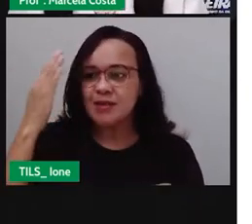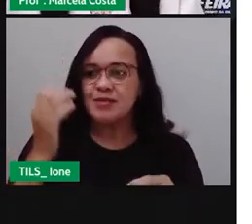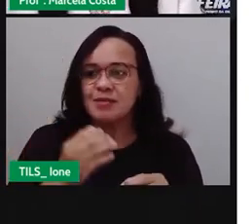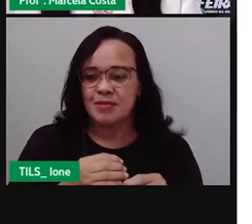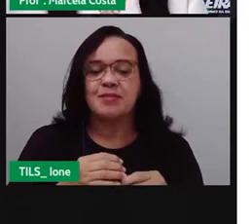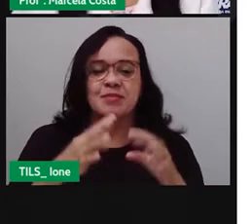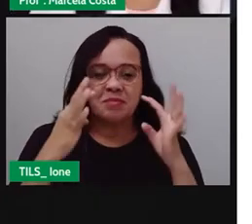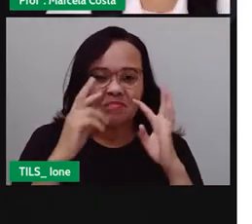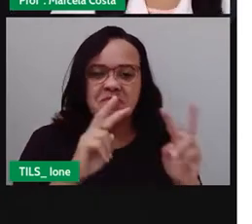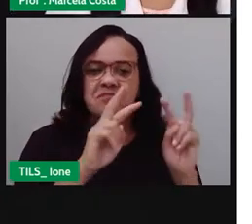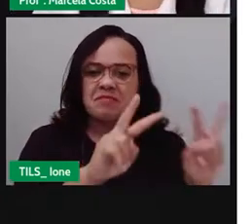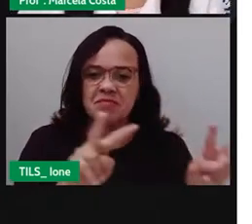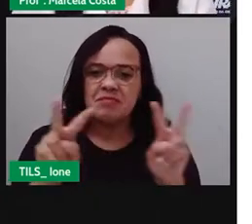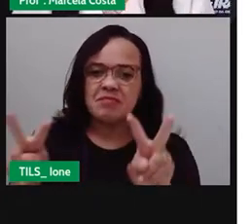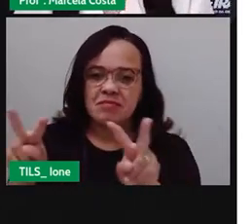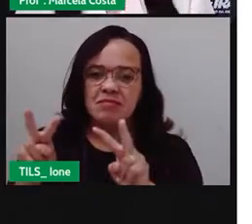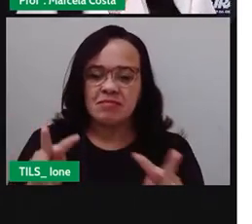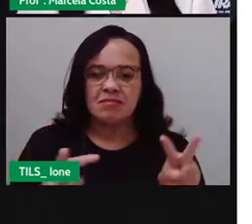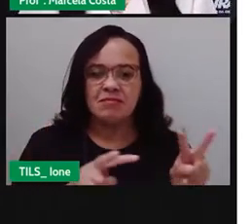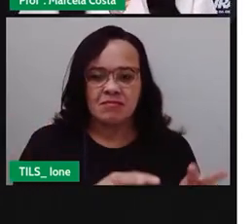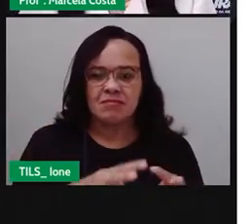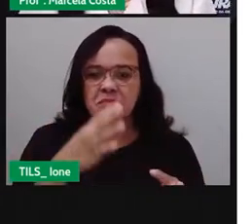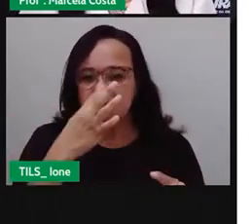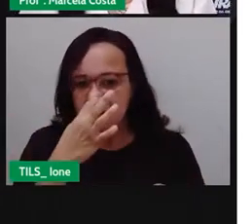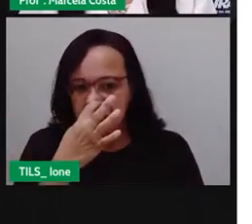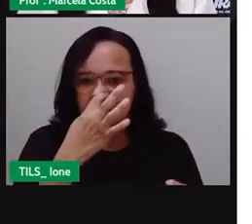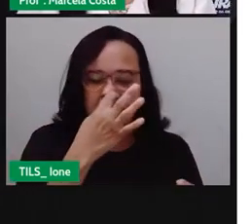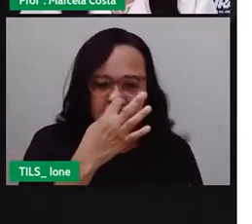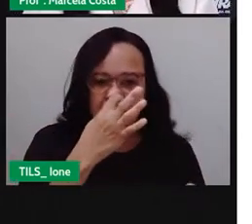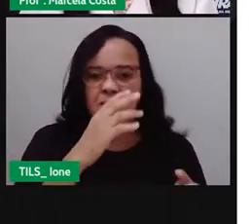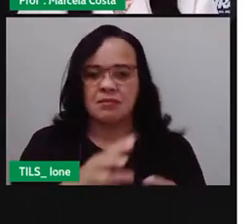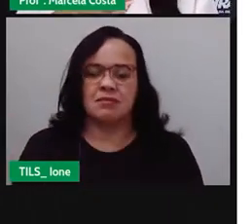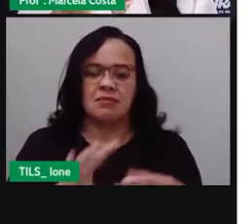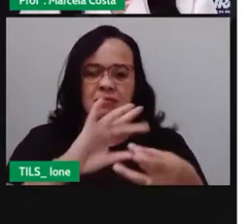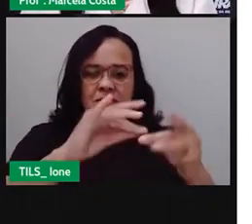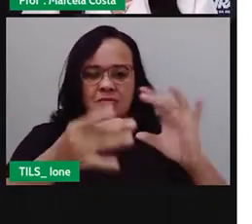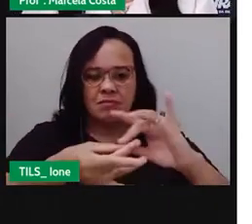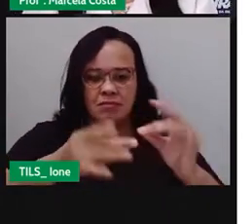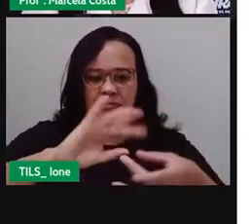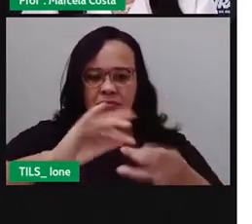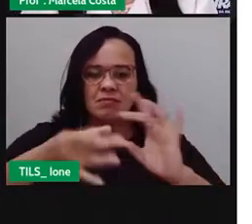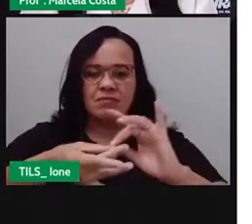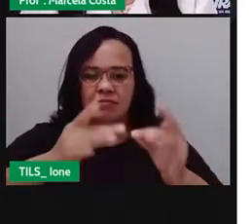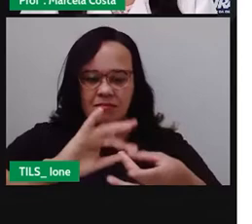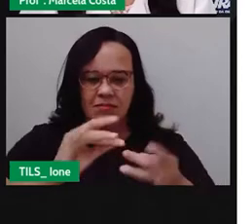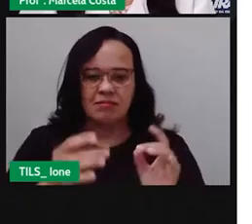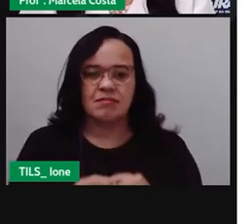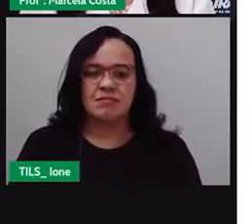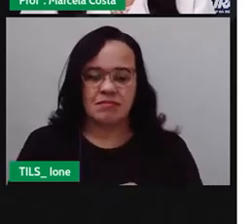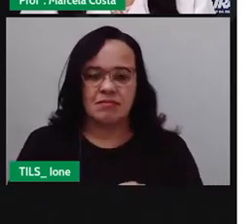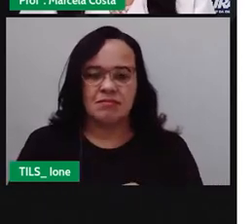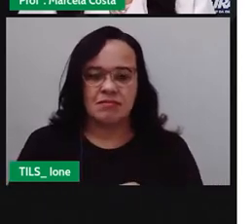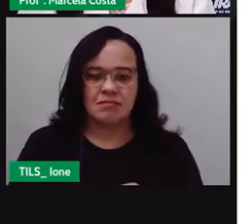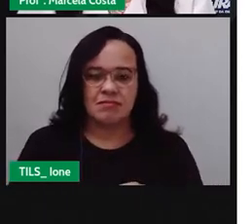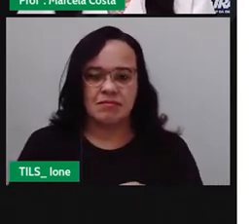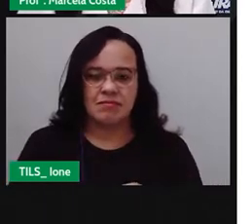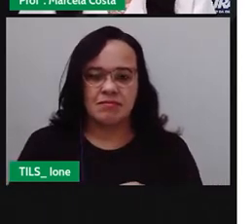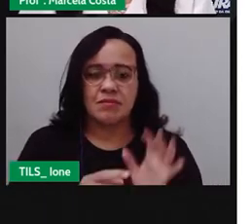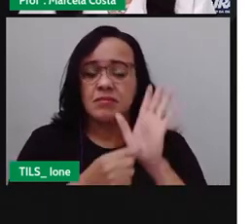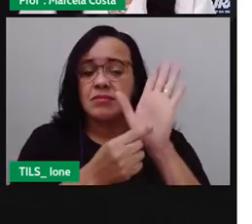e contemplar artes, diferentes manifestações artísticas,